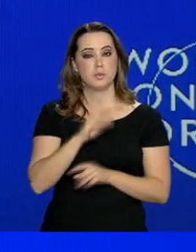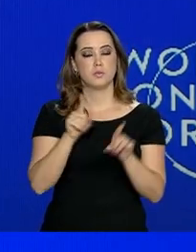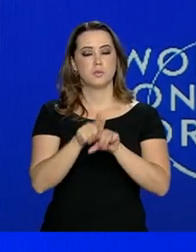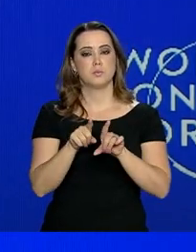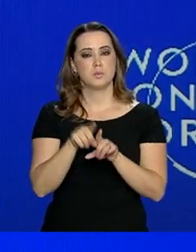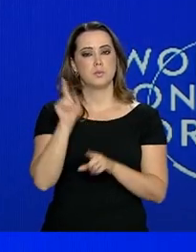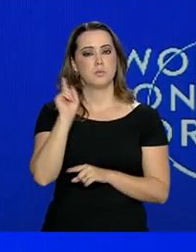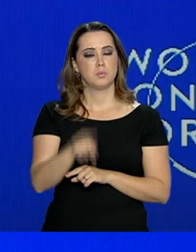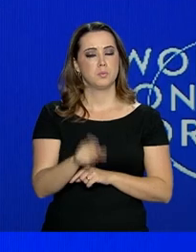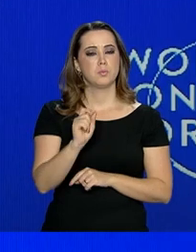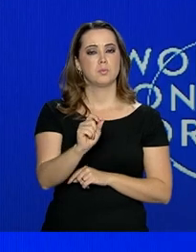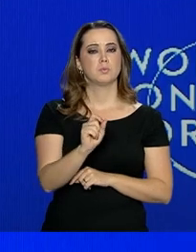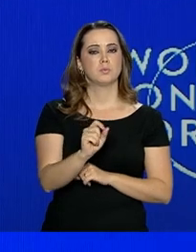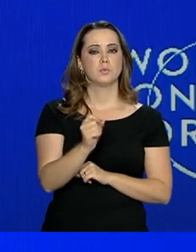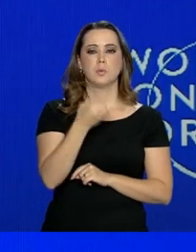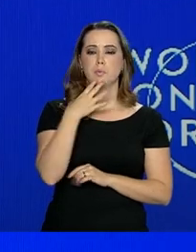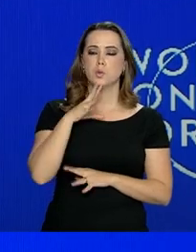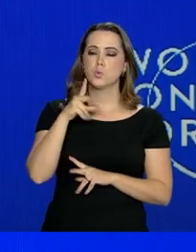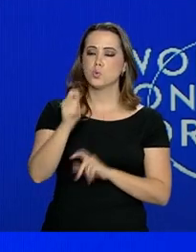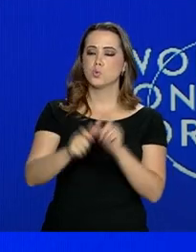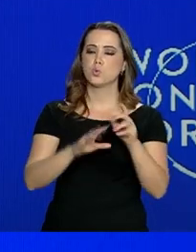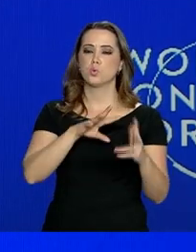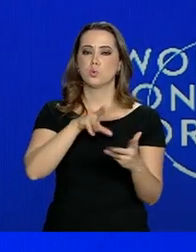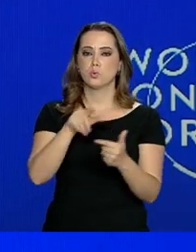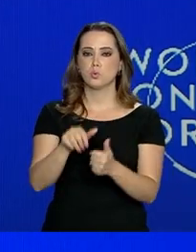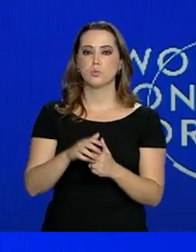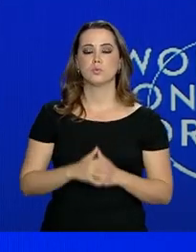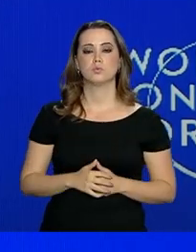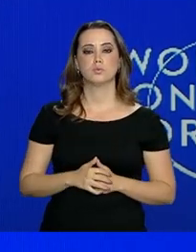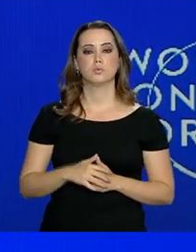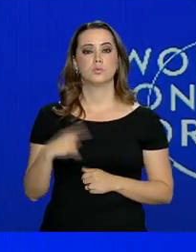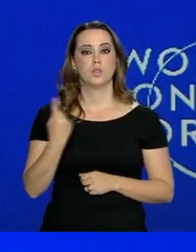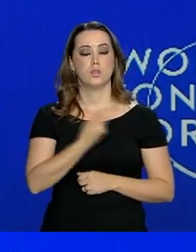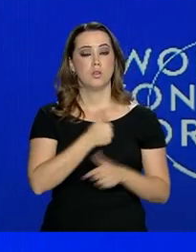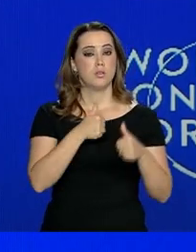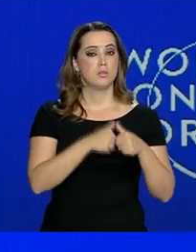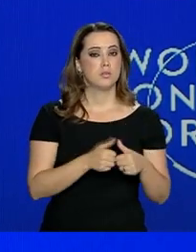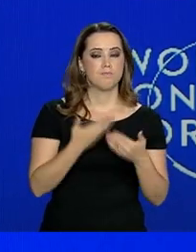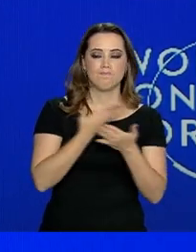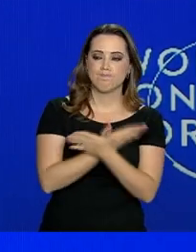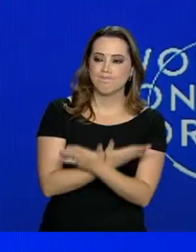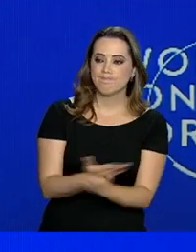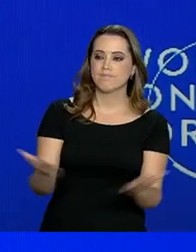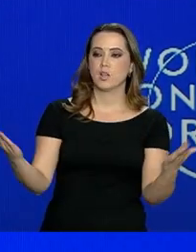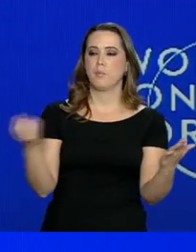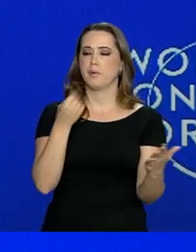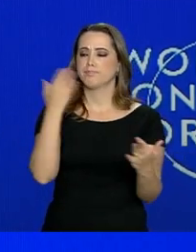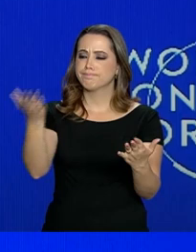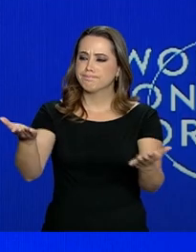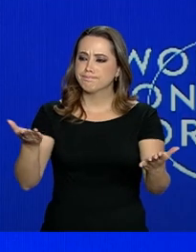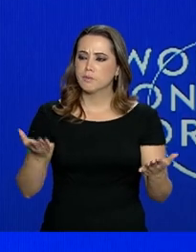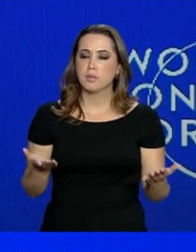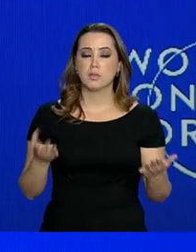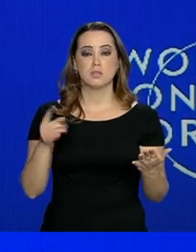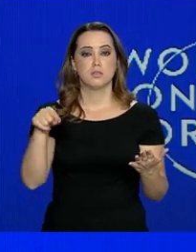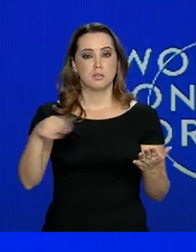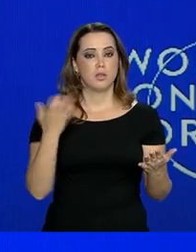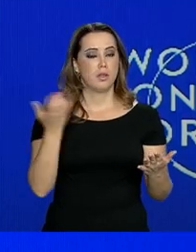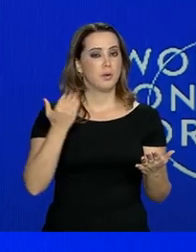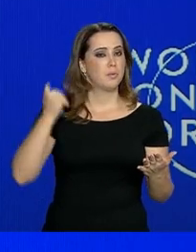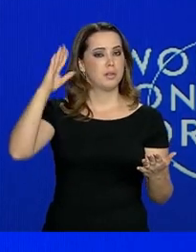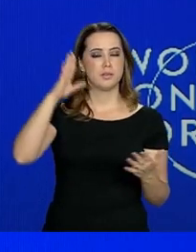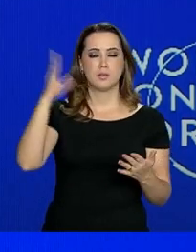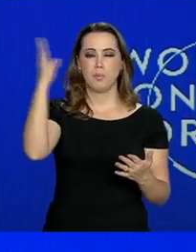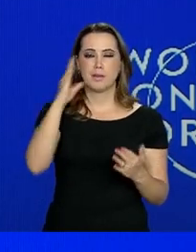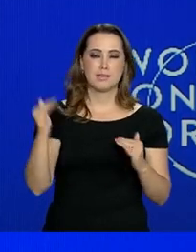também para o bem de todo o mundo. Estamos de braços abertos. Quero mais do que um Brasil